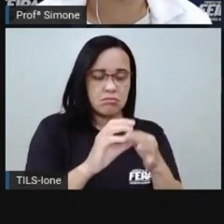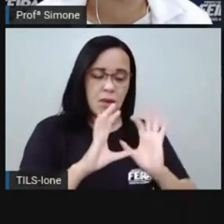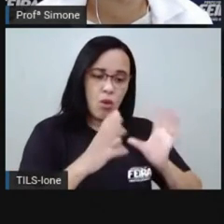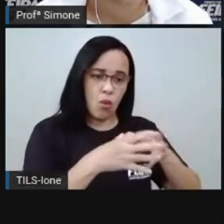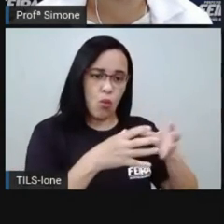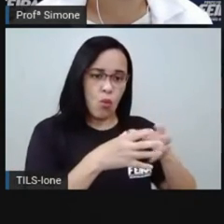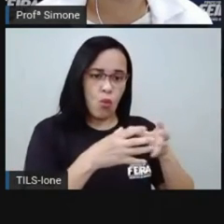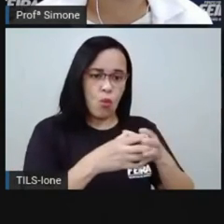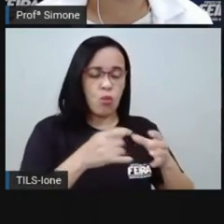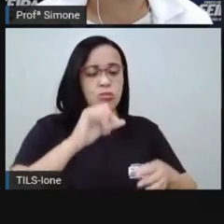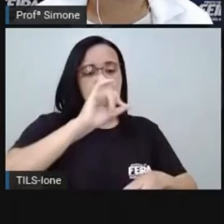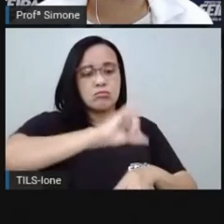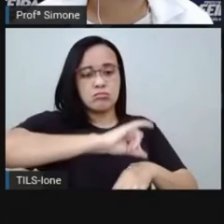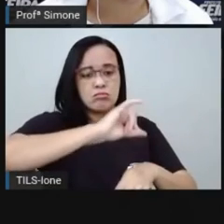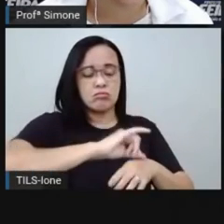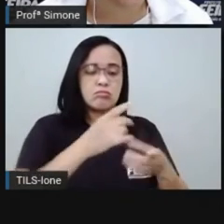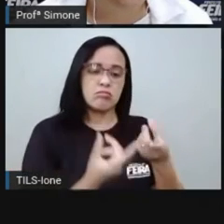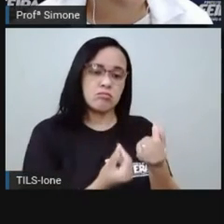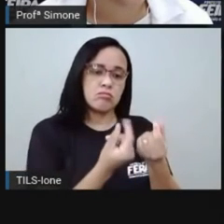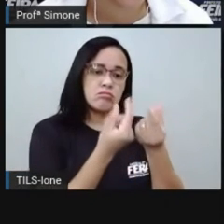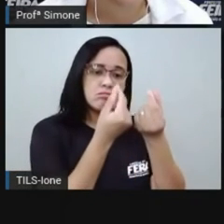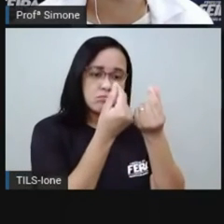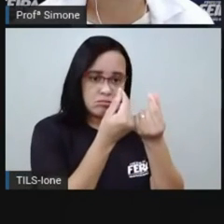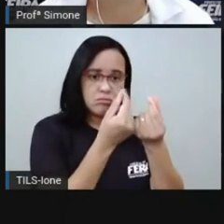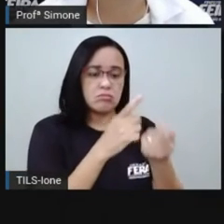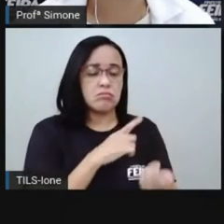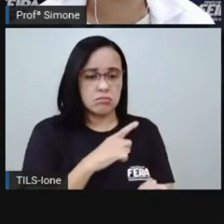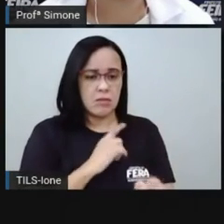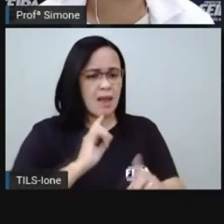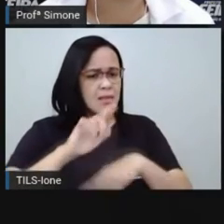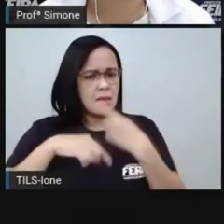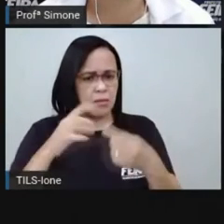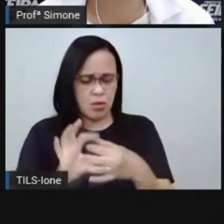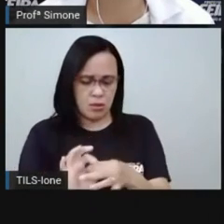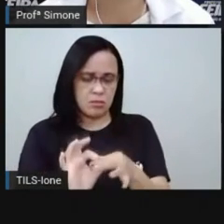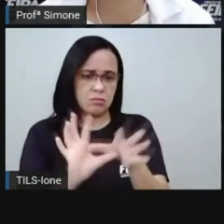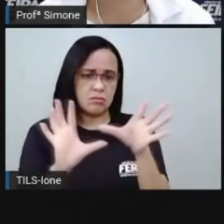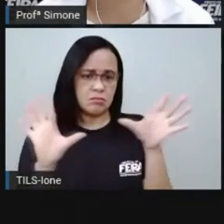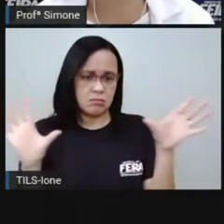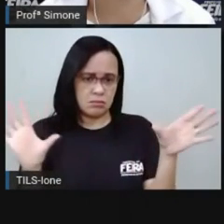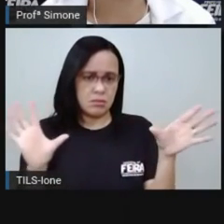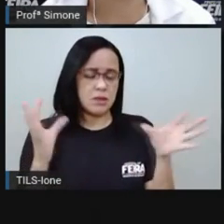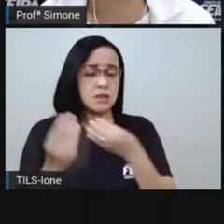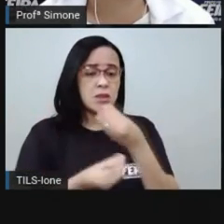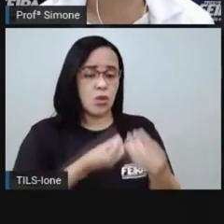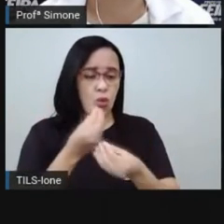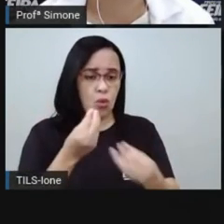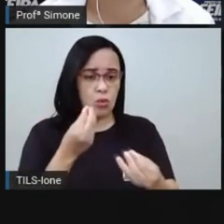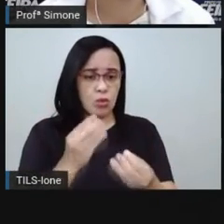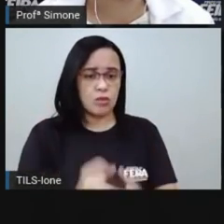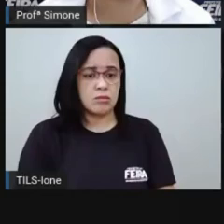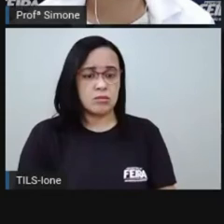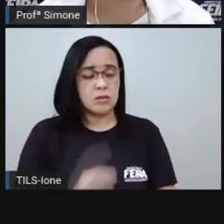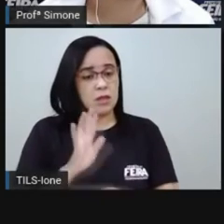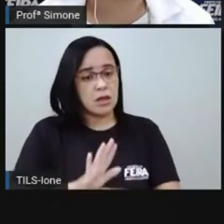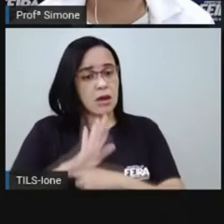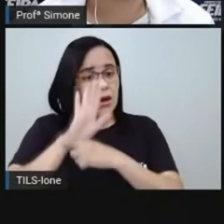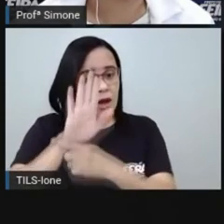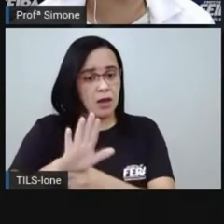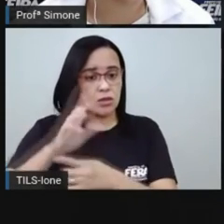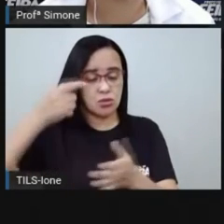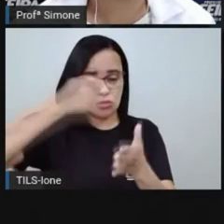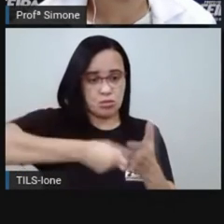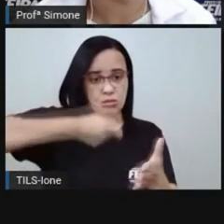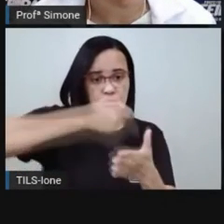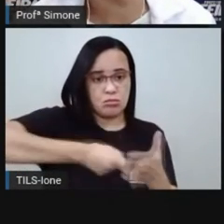essa aliança mais tarde acaba também sendo um dos impulsionadores da ditadura civil